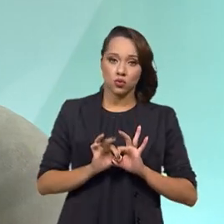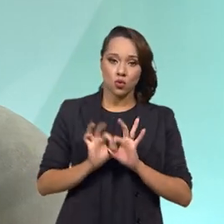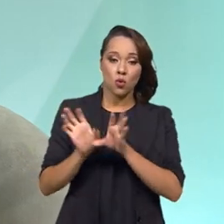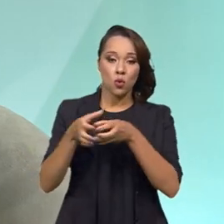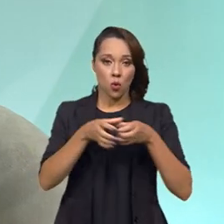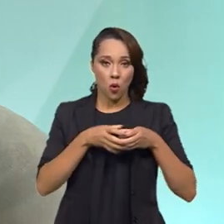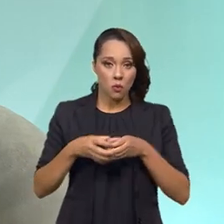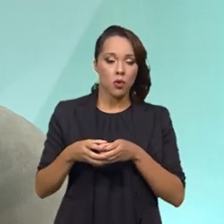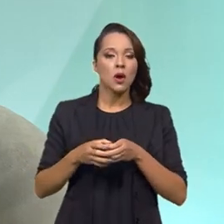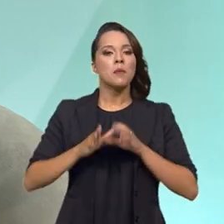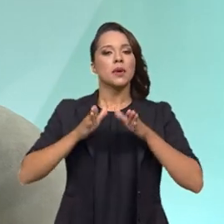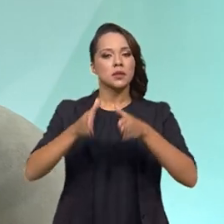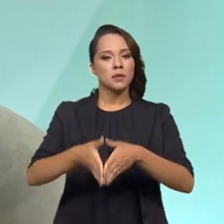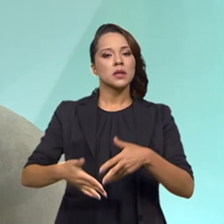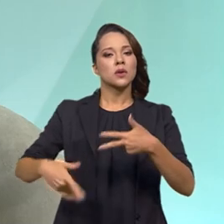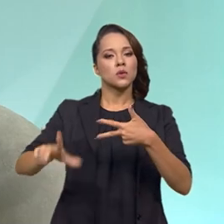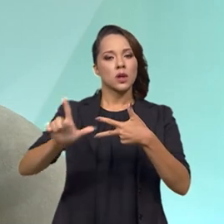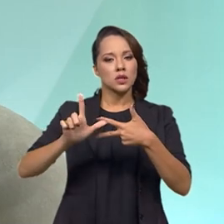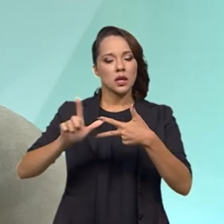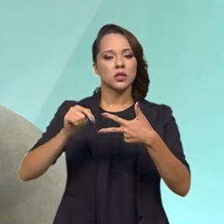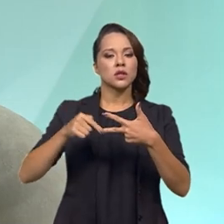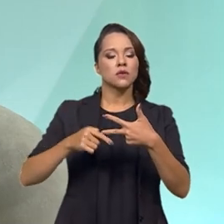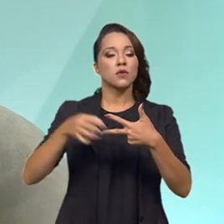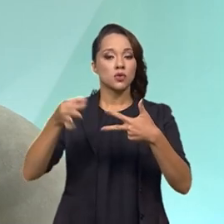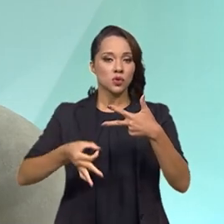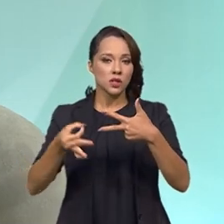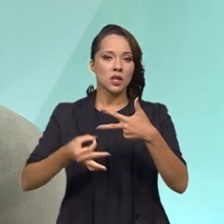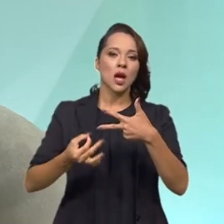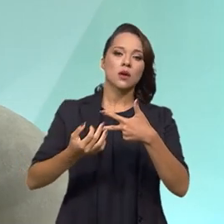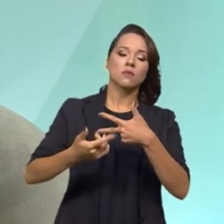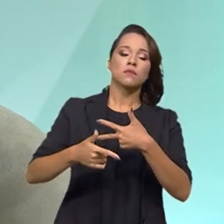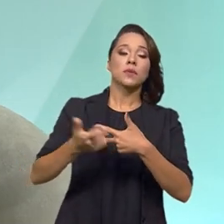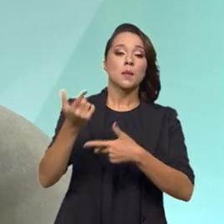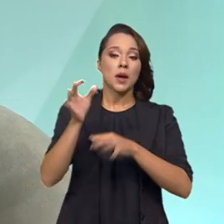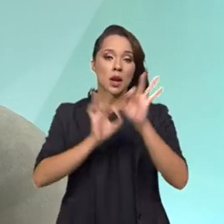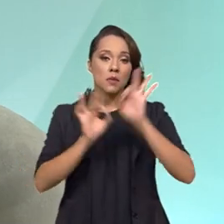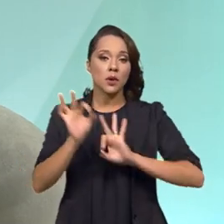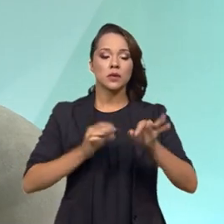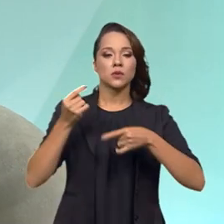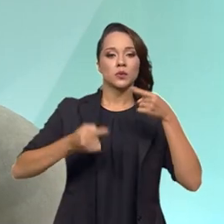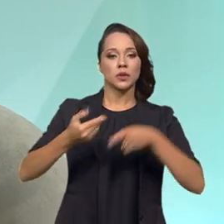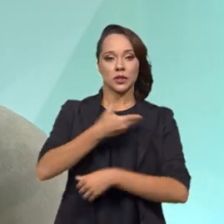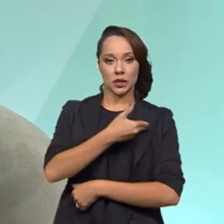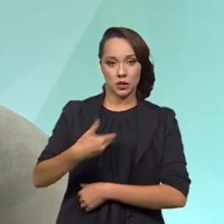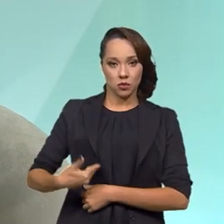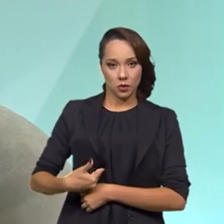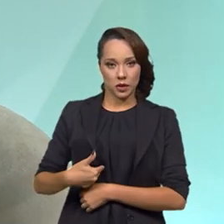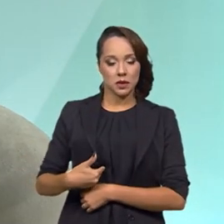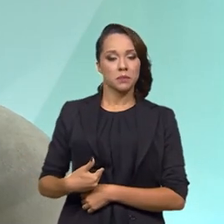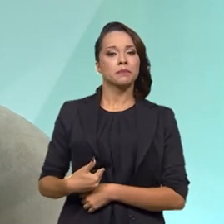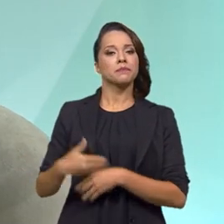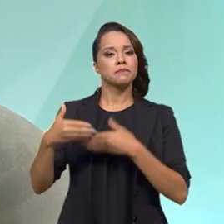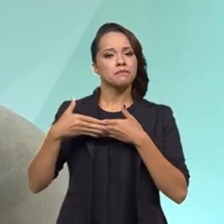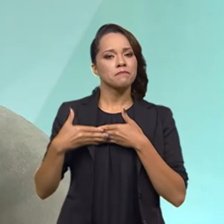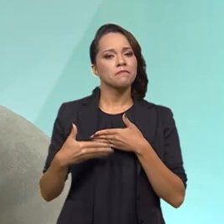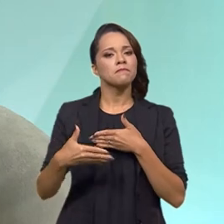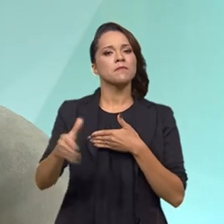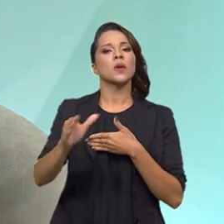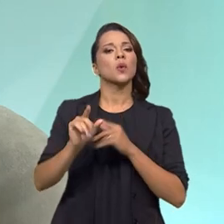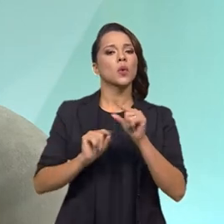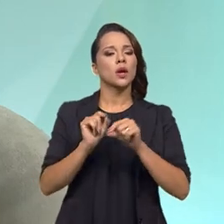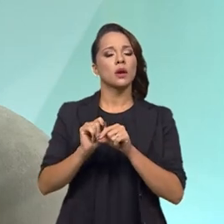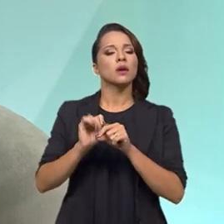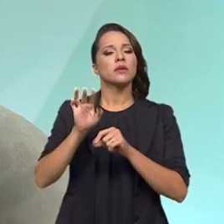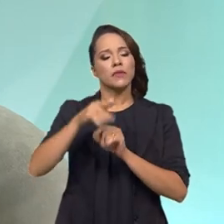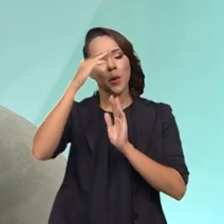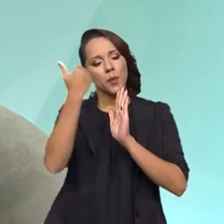participação do legislativo, participação do judiciário, para a construção de políticas públicas que venham exatamente fazer o